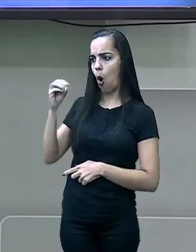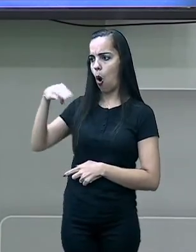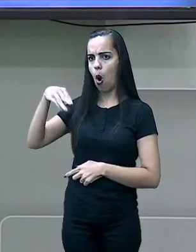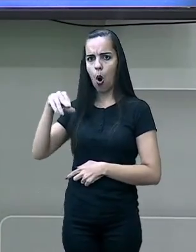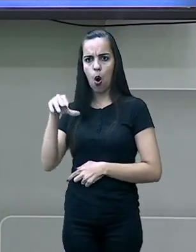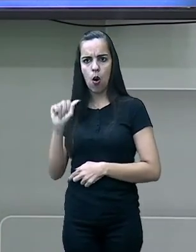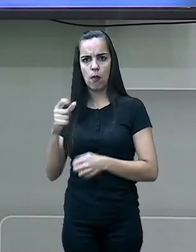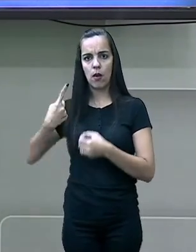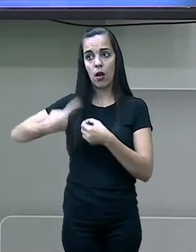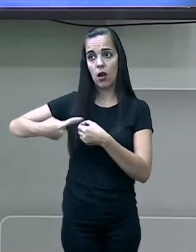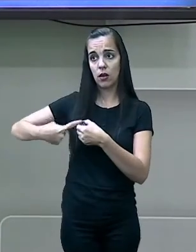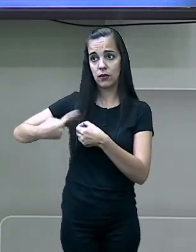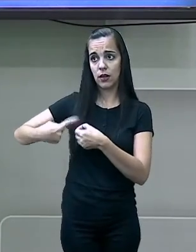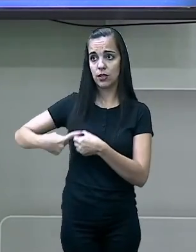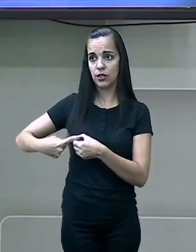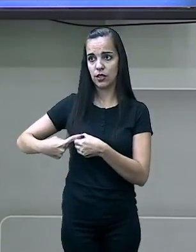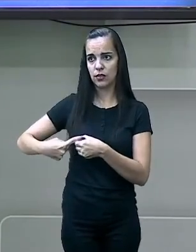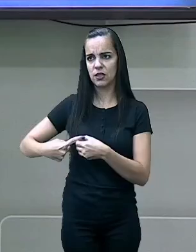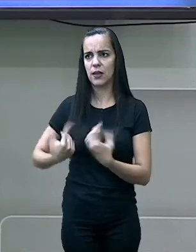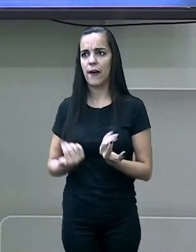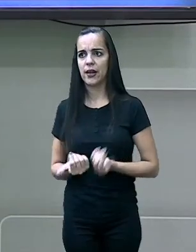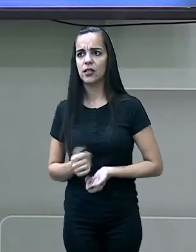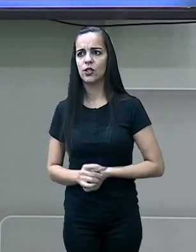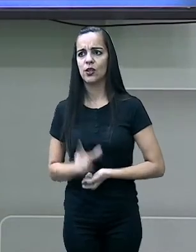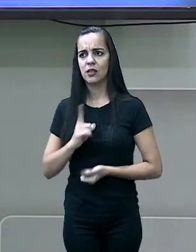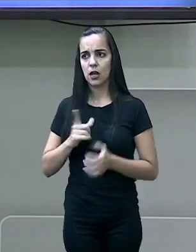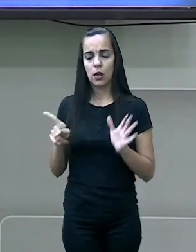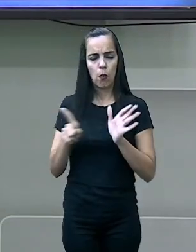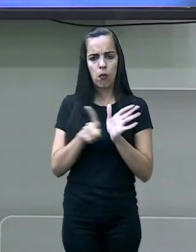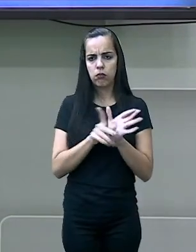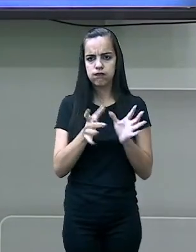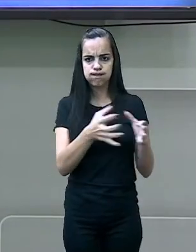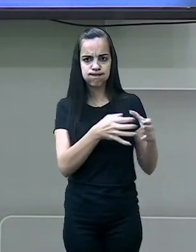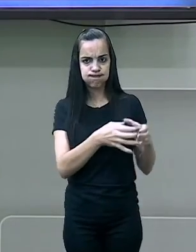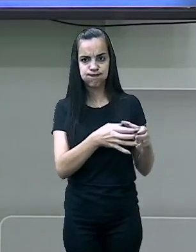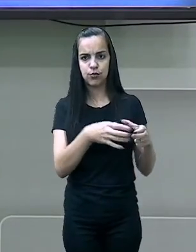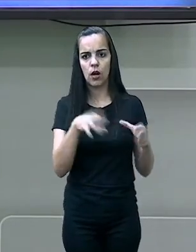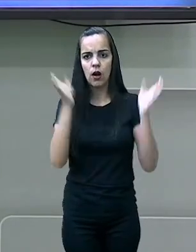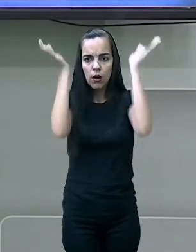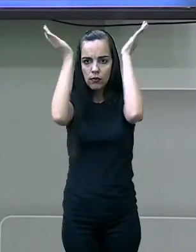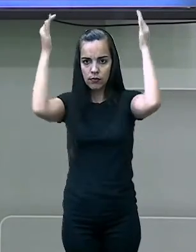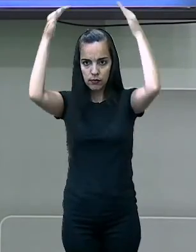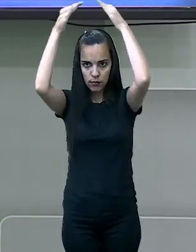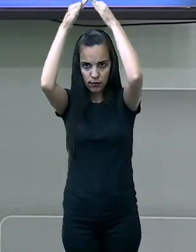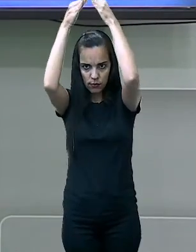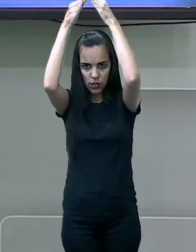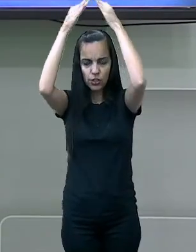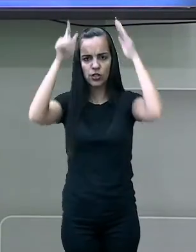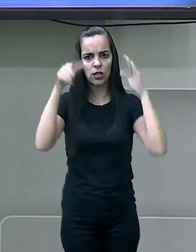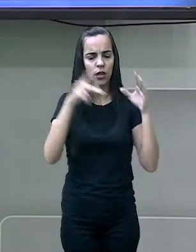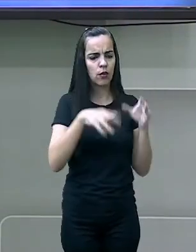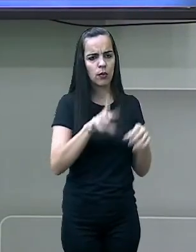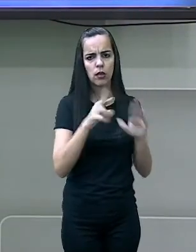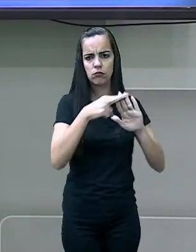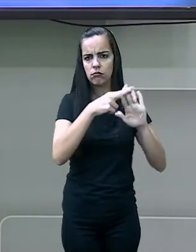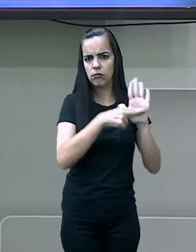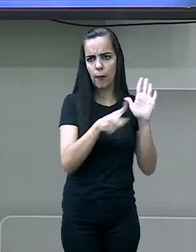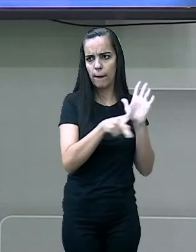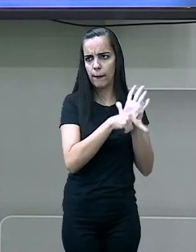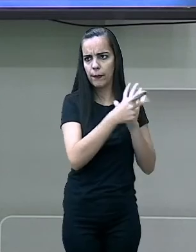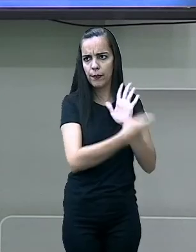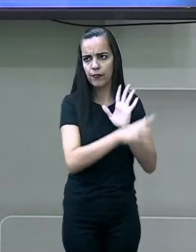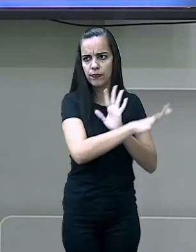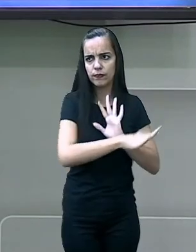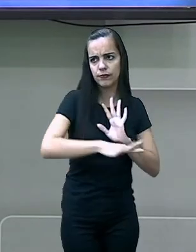sei, mas o Vaticano tem as suas leis próprias. Lembra no início, quando nós falamos,